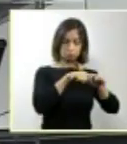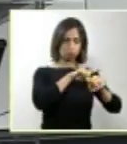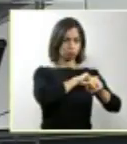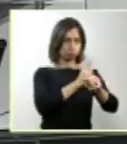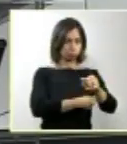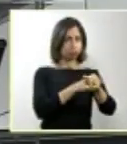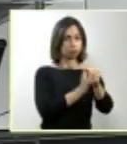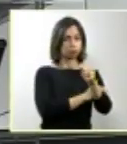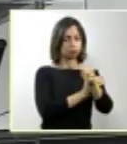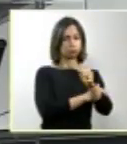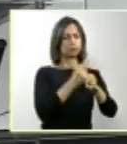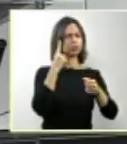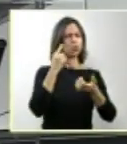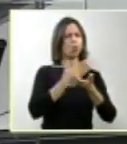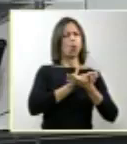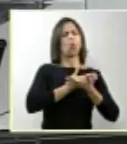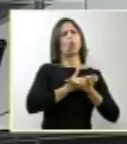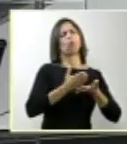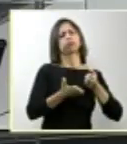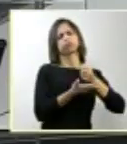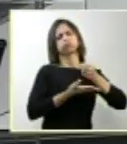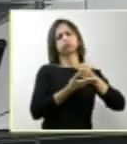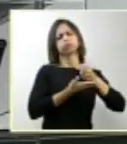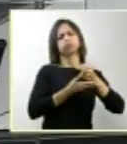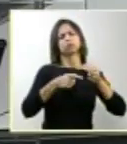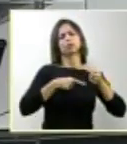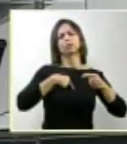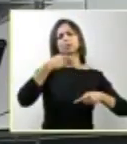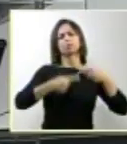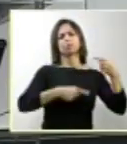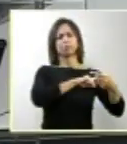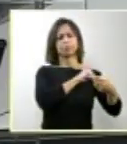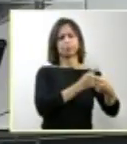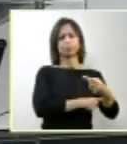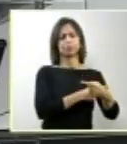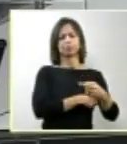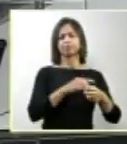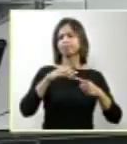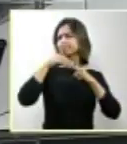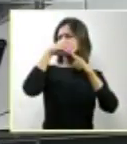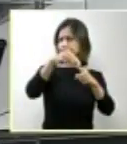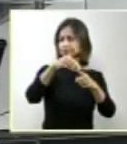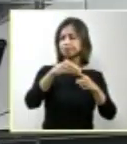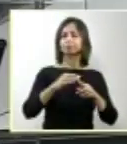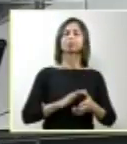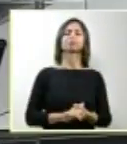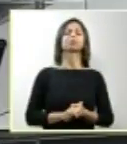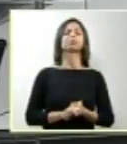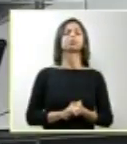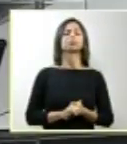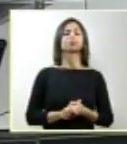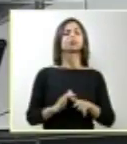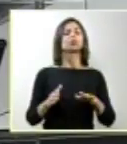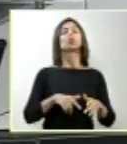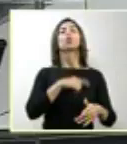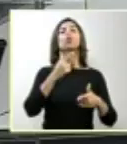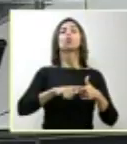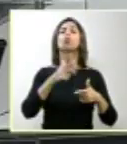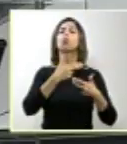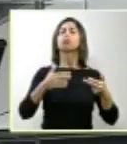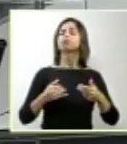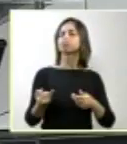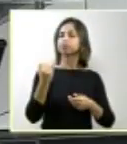tido como poder político fundamental. Outra citação que eu julgo relevante para esse momento é do professor